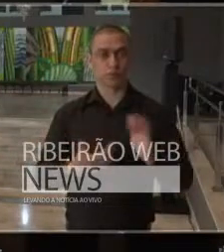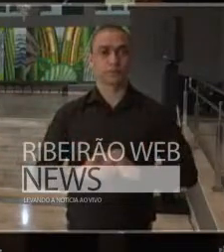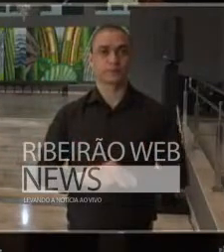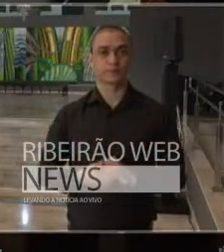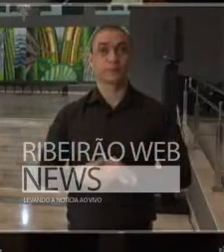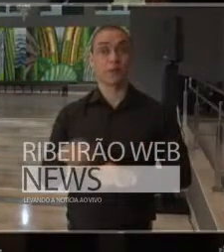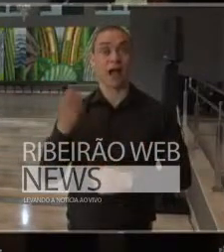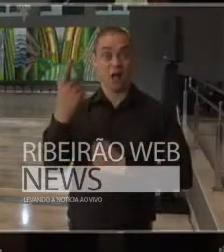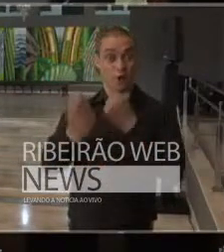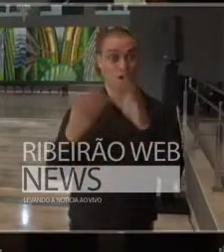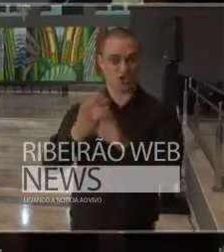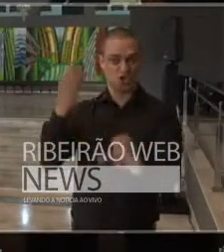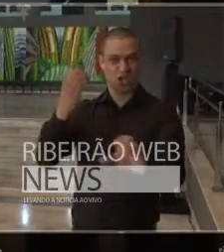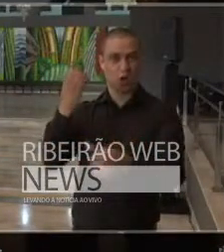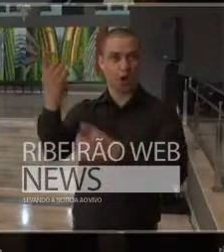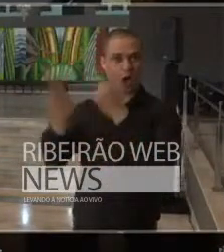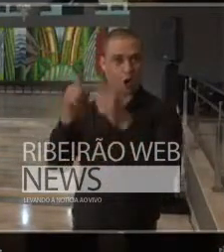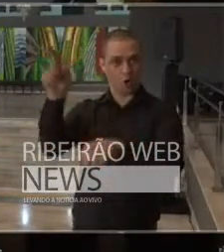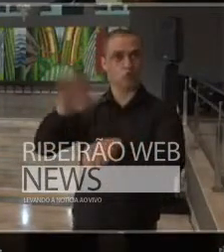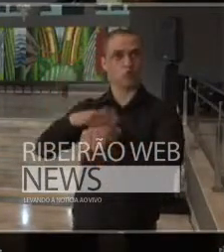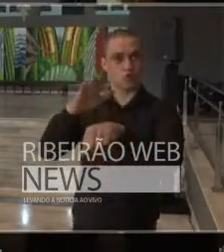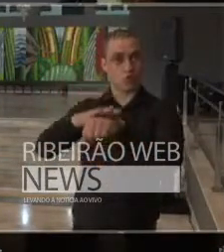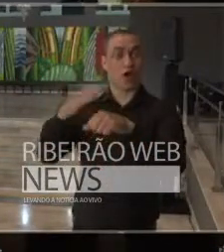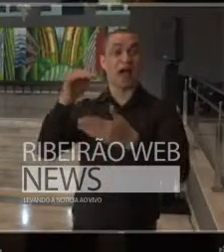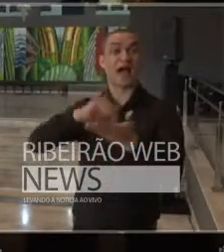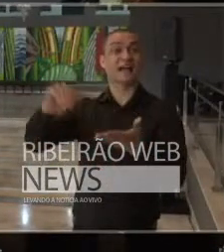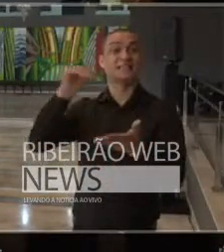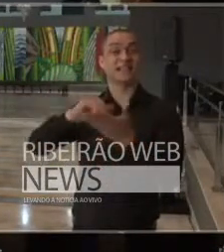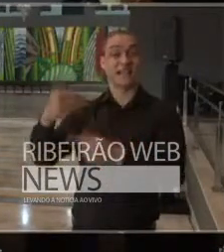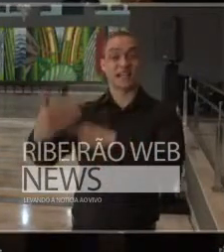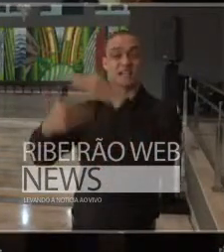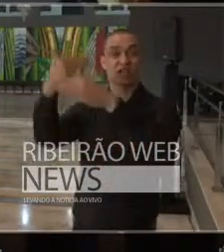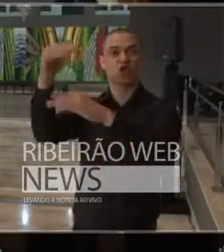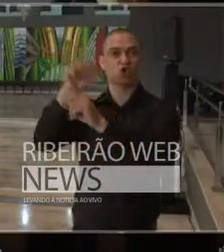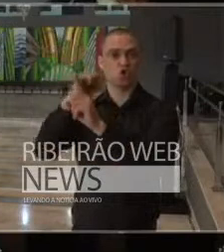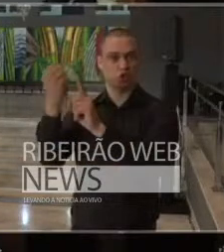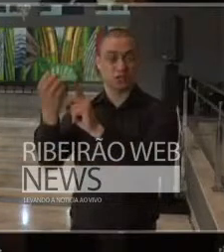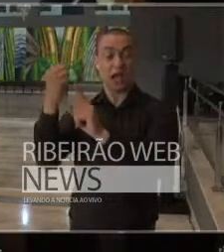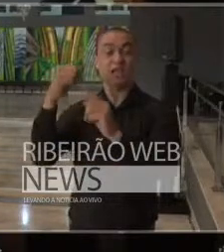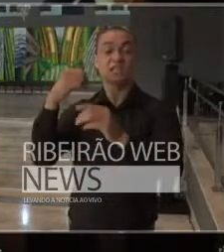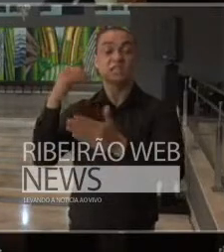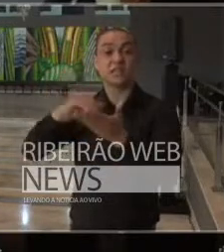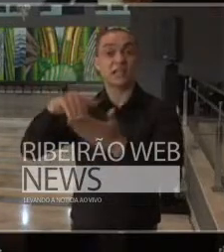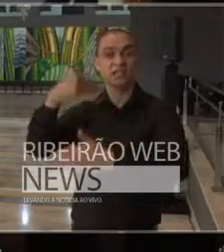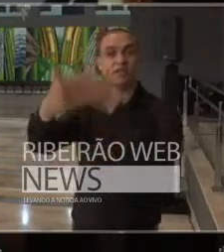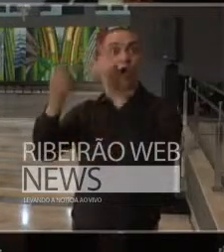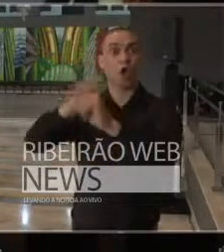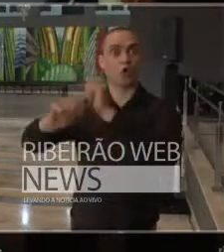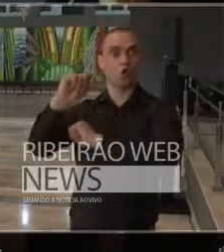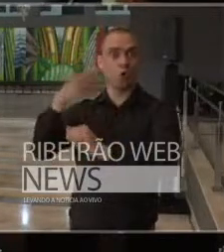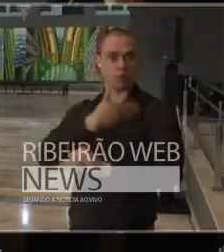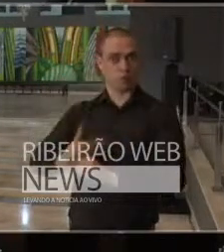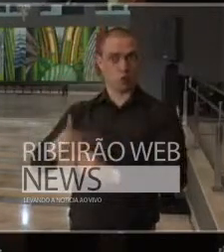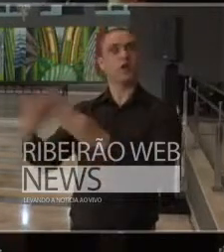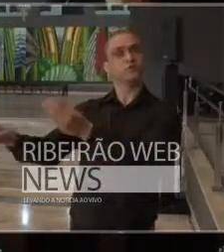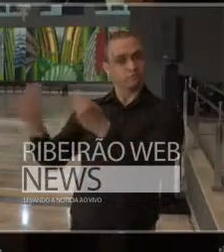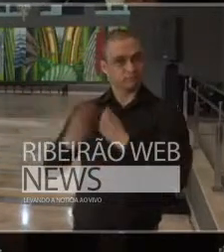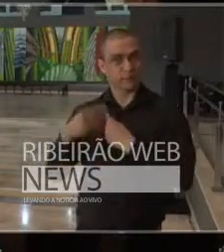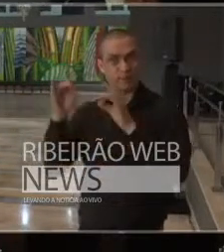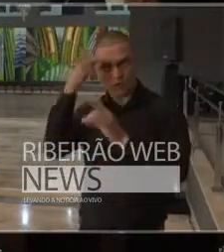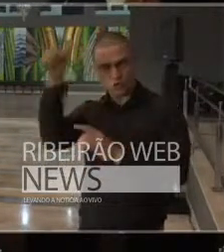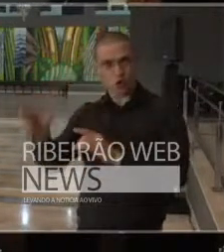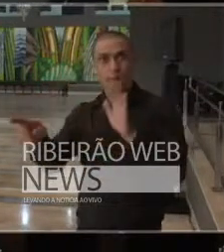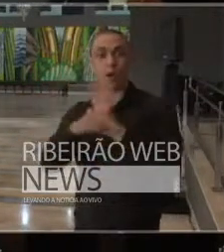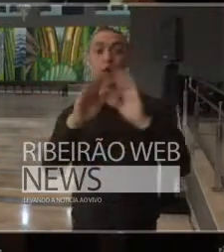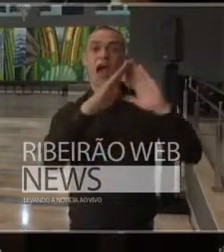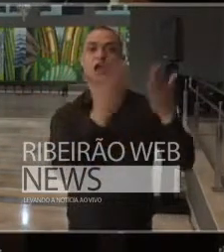alguns deles cedidos pela Secretaria do Desenvolvimento Econômico do Governo do Estado, outros